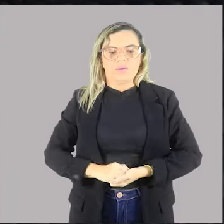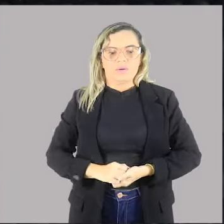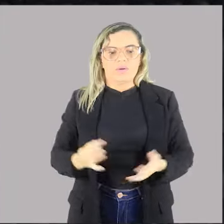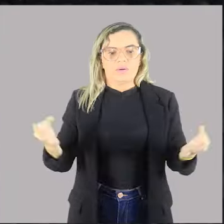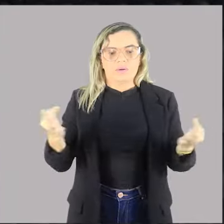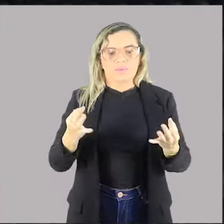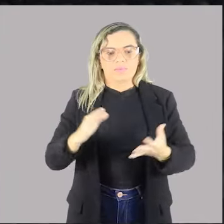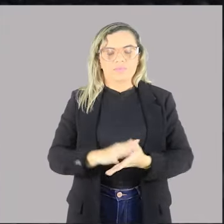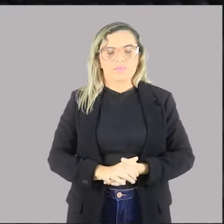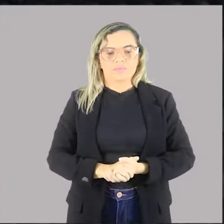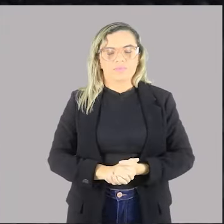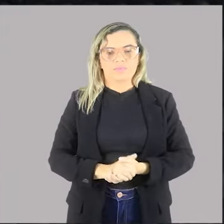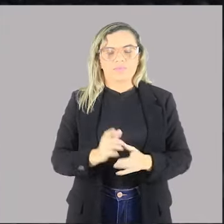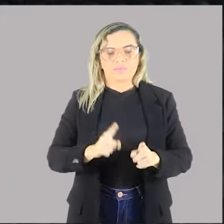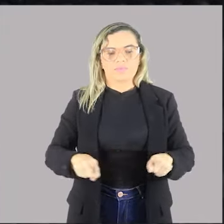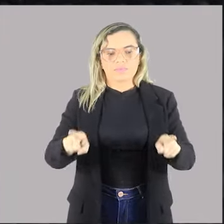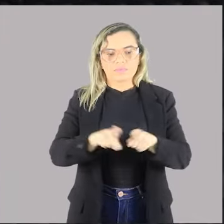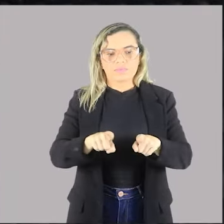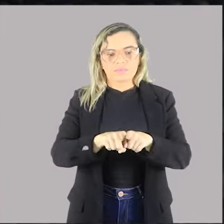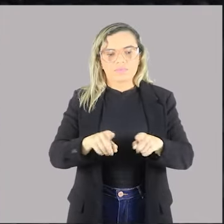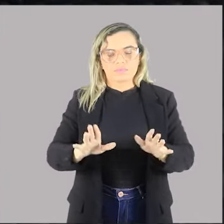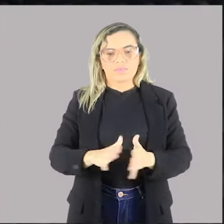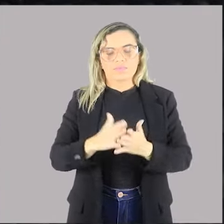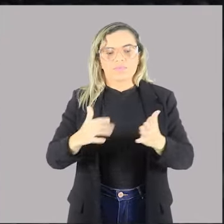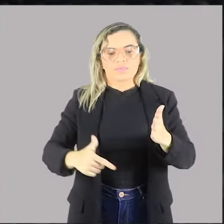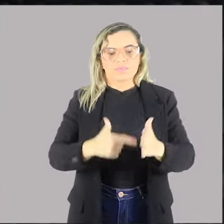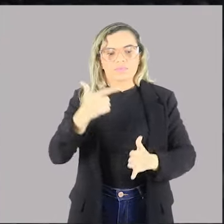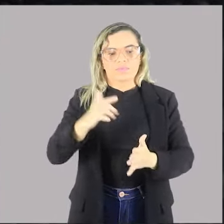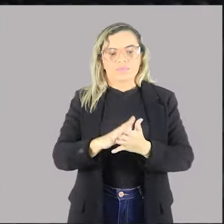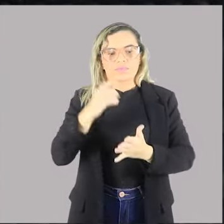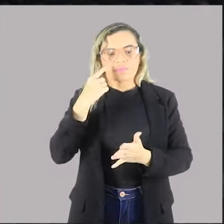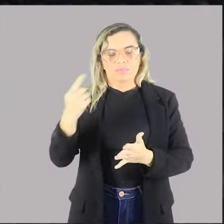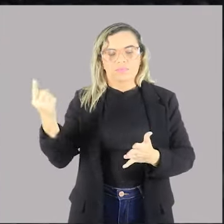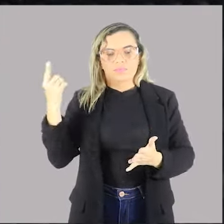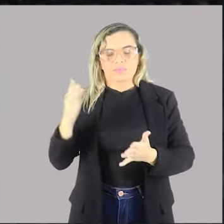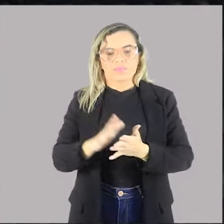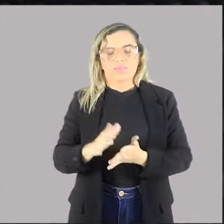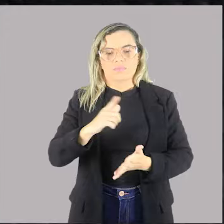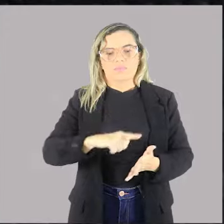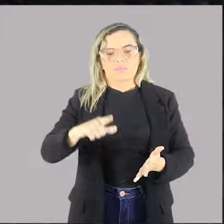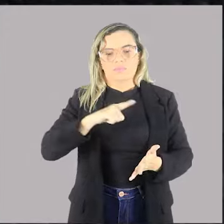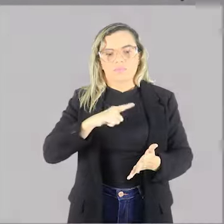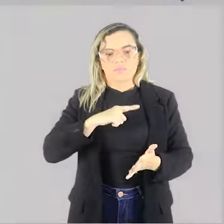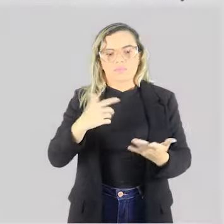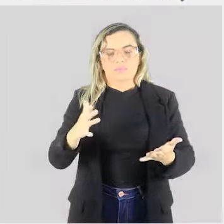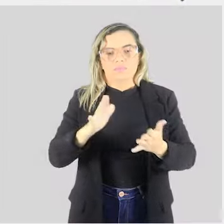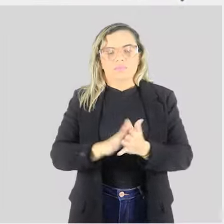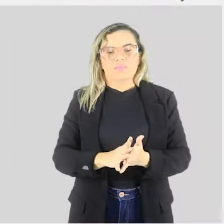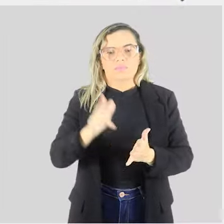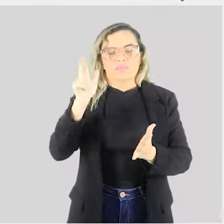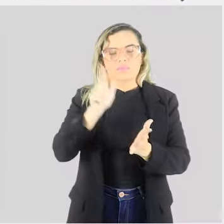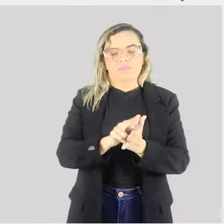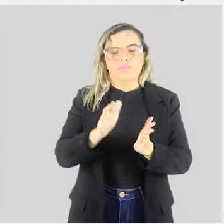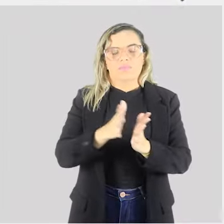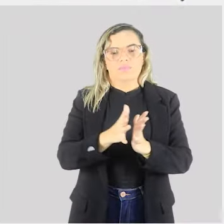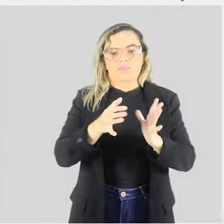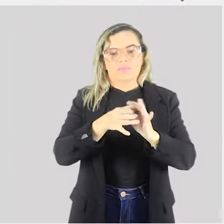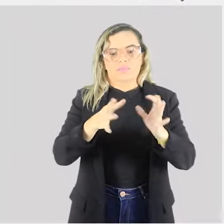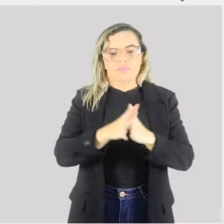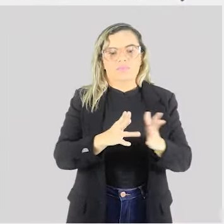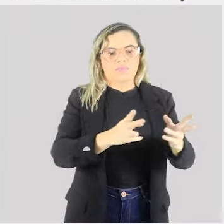Vamos lá. Também, a segunda possibilidade de existirem regulamentos autônomos, percebam,